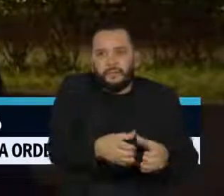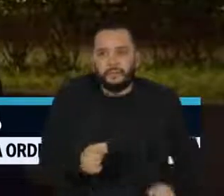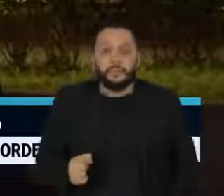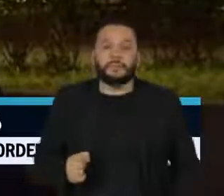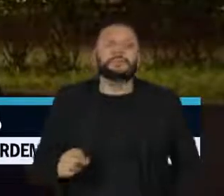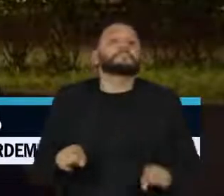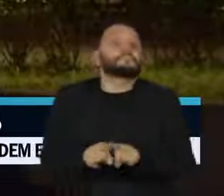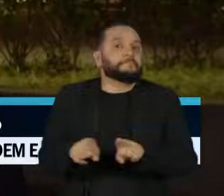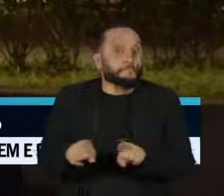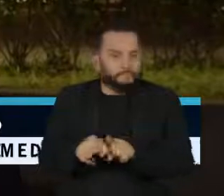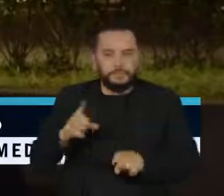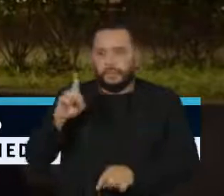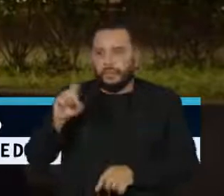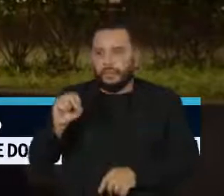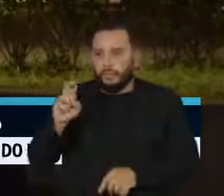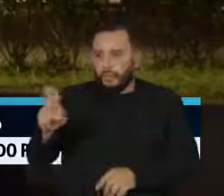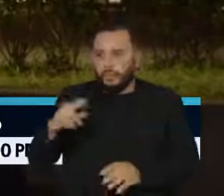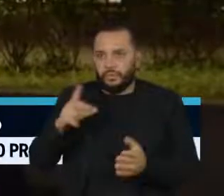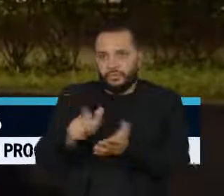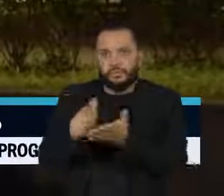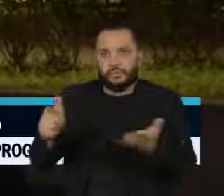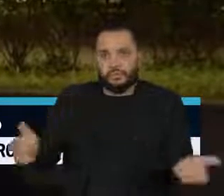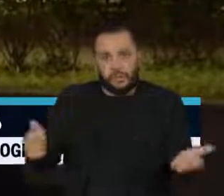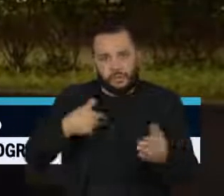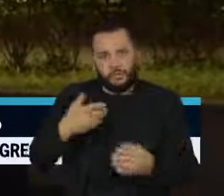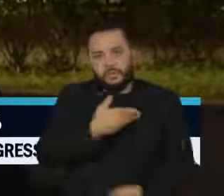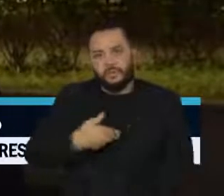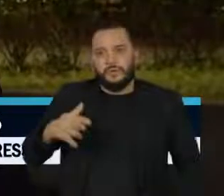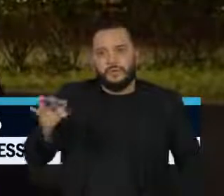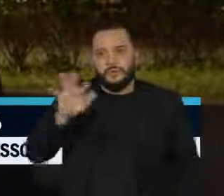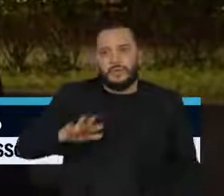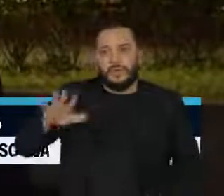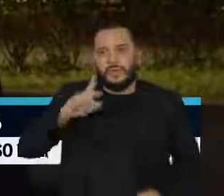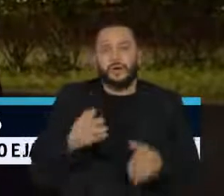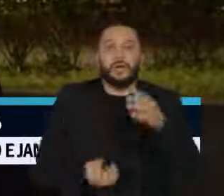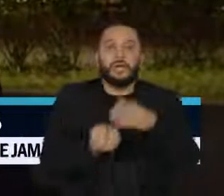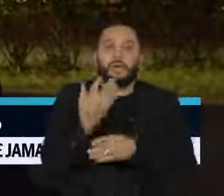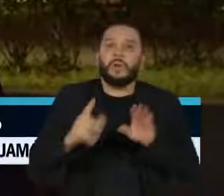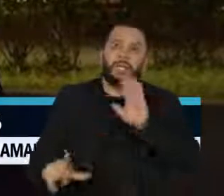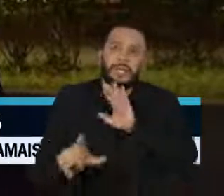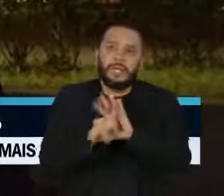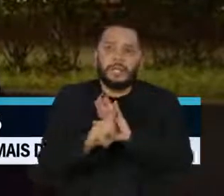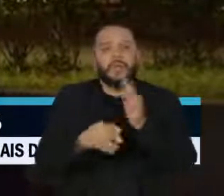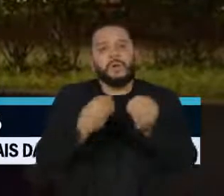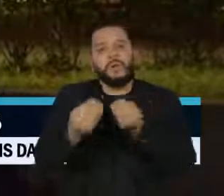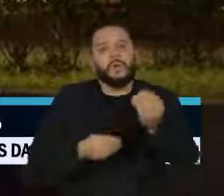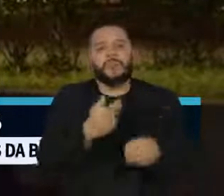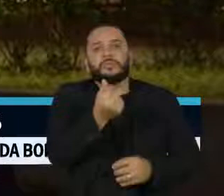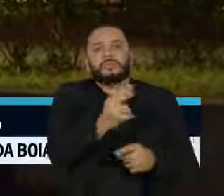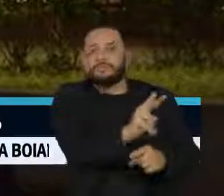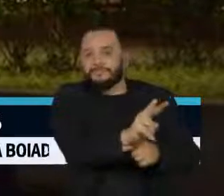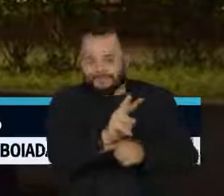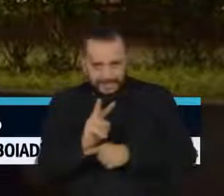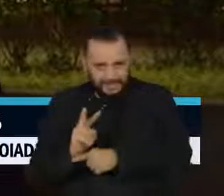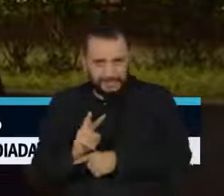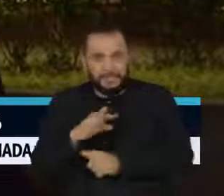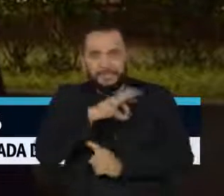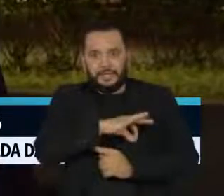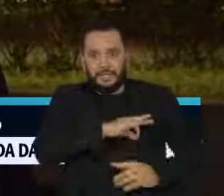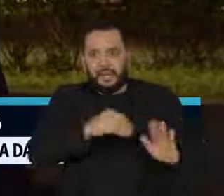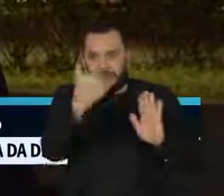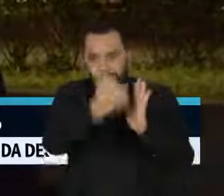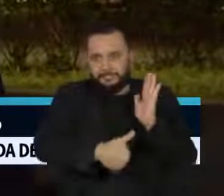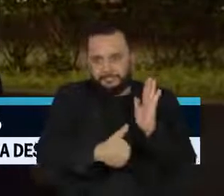foi publicada no Diário Oficial da União desta quinta-feira a lei que estabelece novas regras para o empréstimo consignado, sancionada pelo